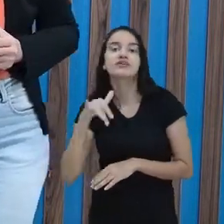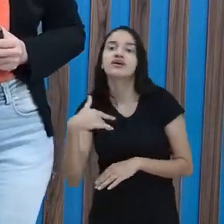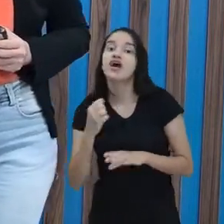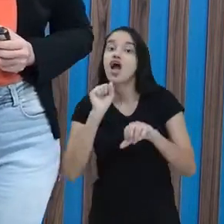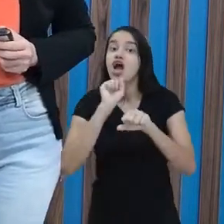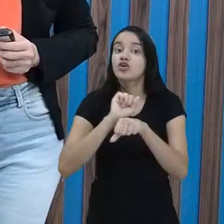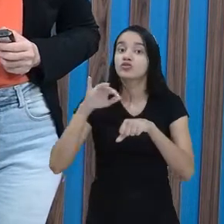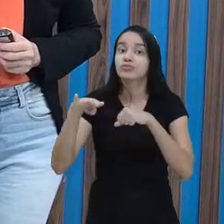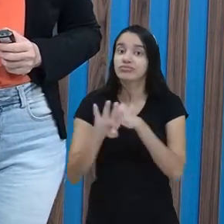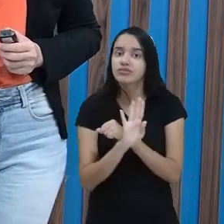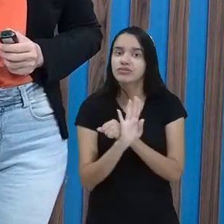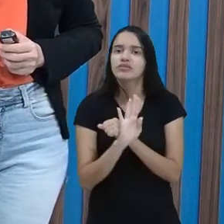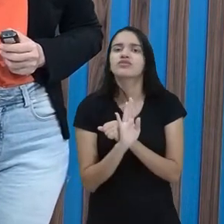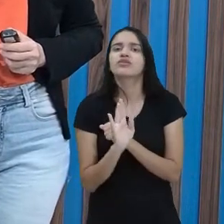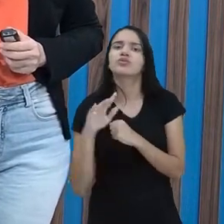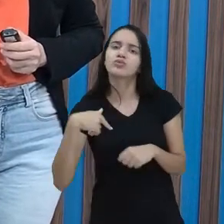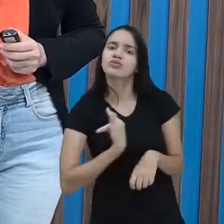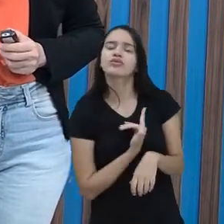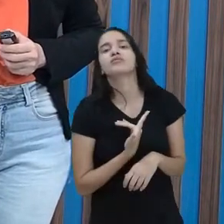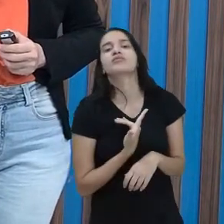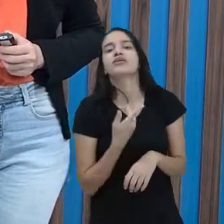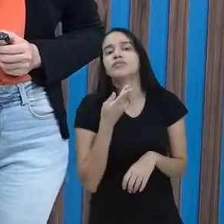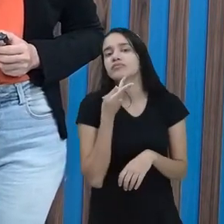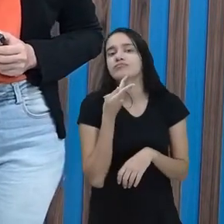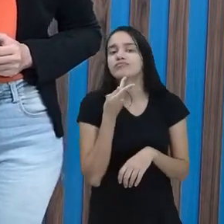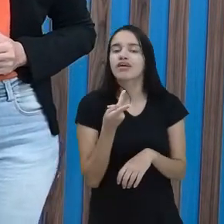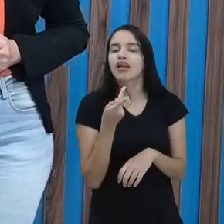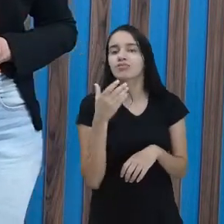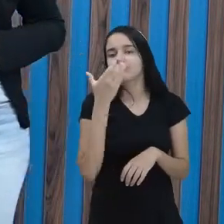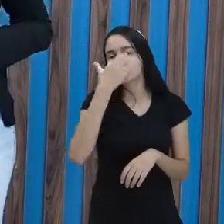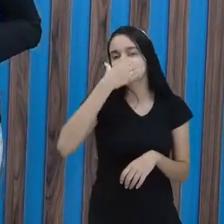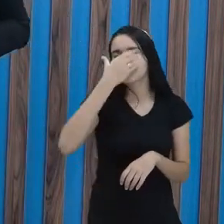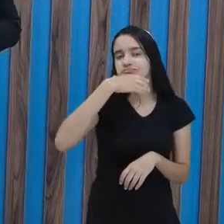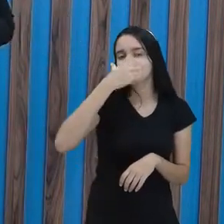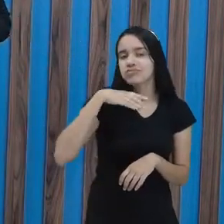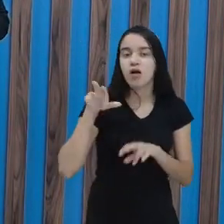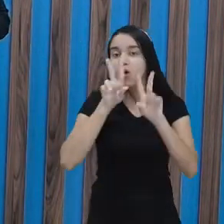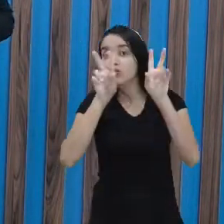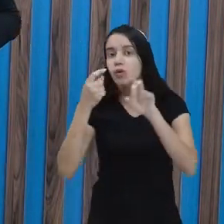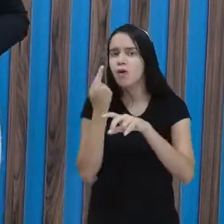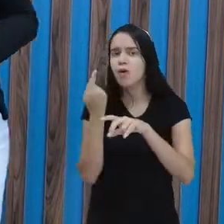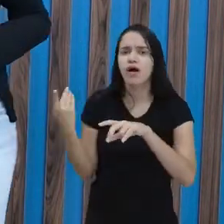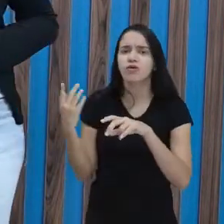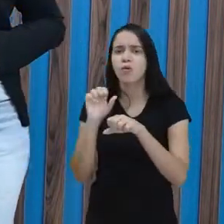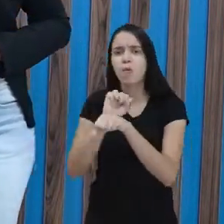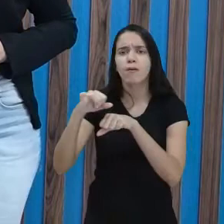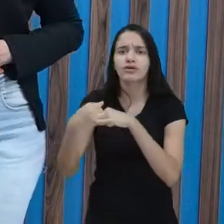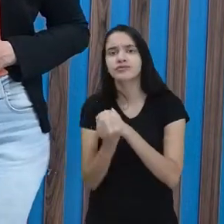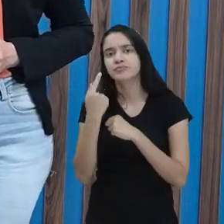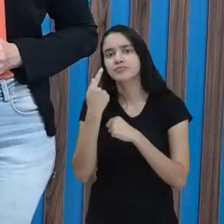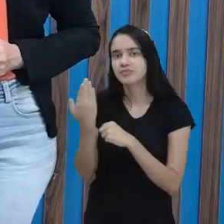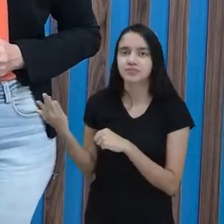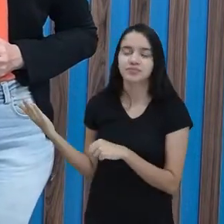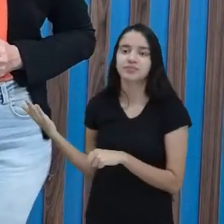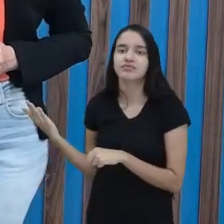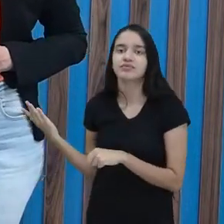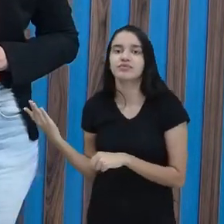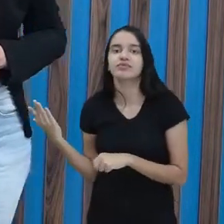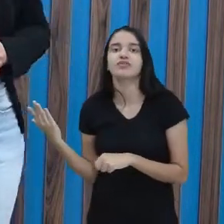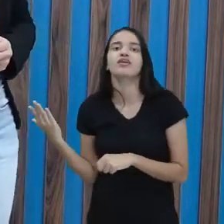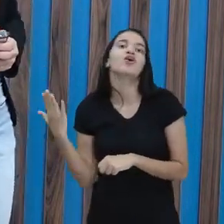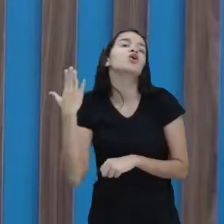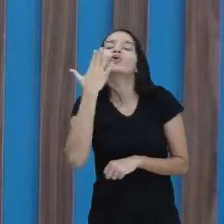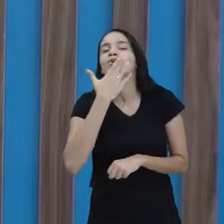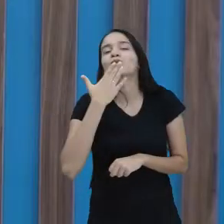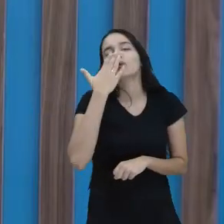substantivo. E o que a gente pode falar da maçã? Sobre a maçã. Quais adjetivos? Que ela